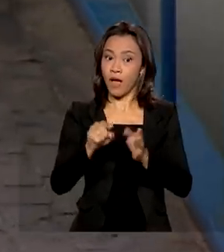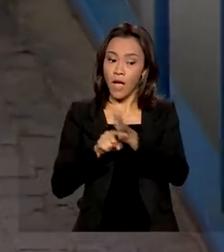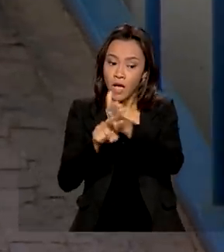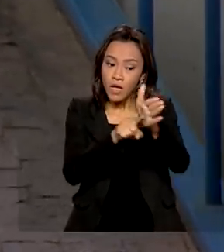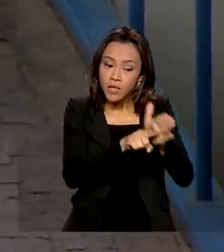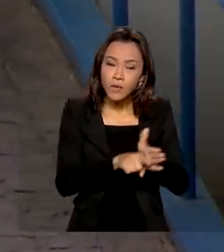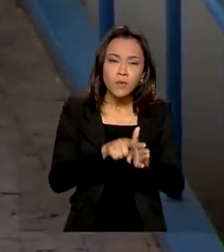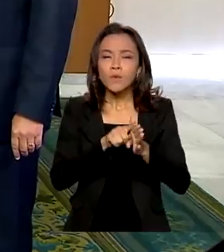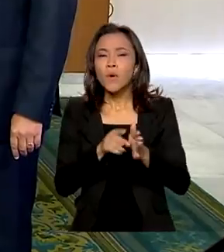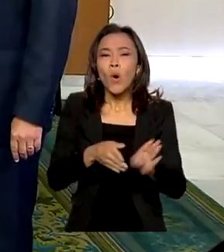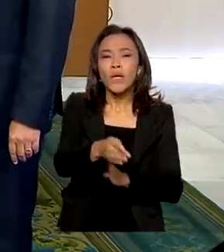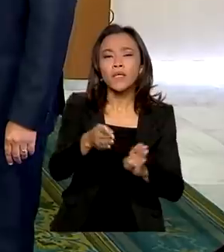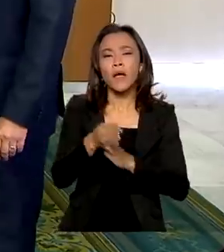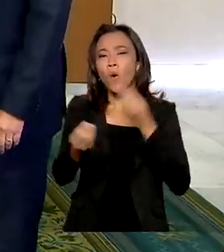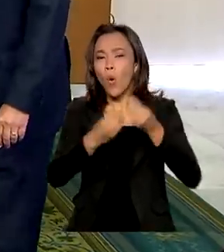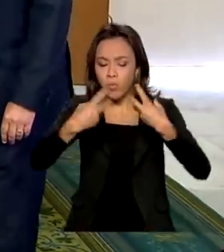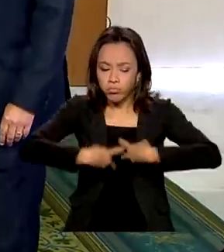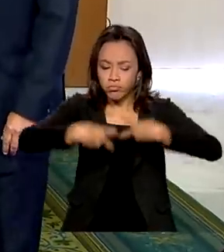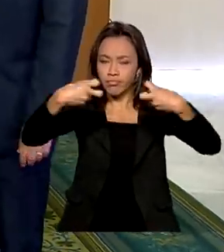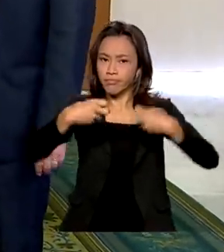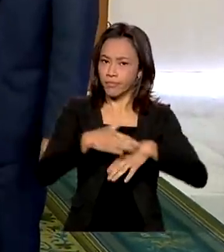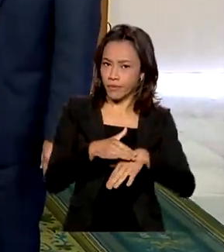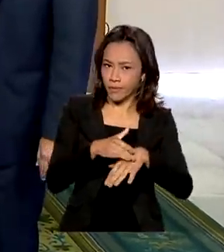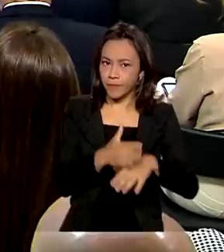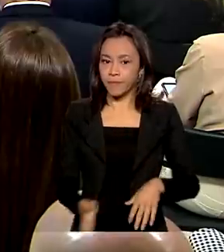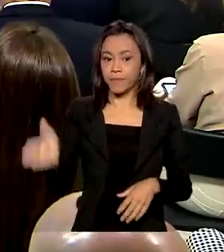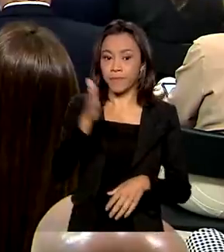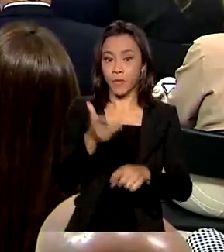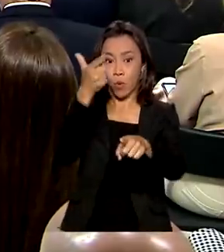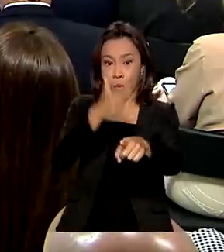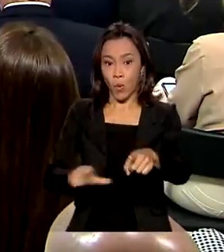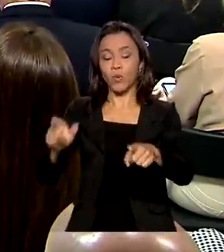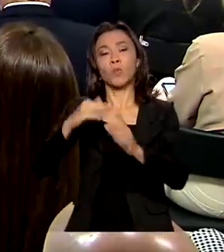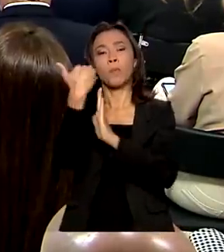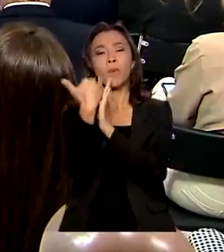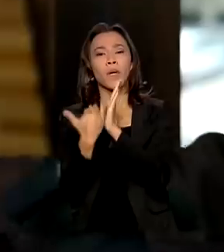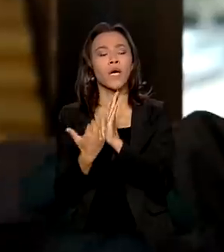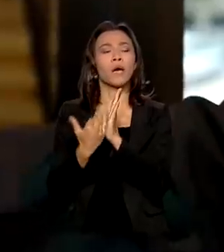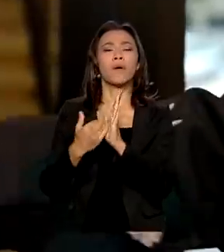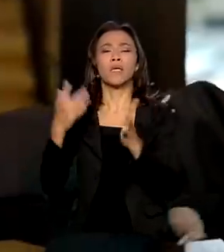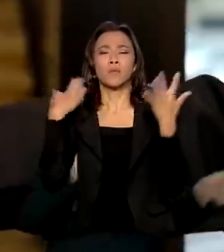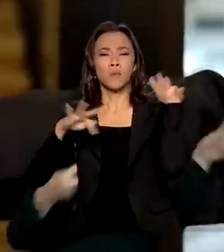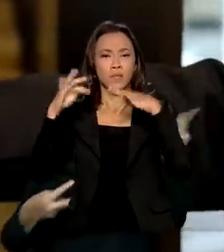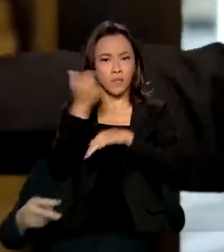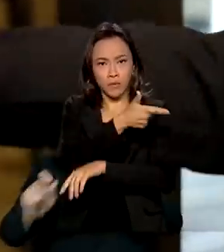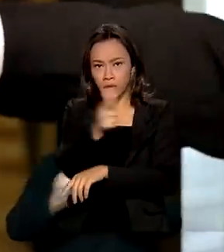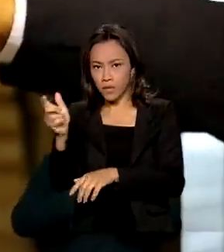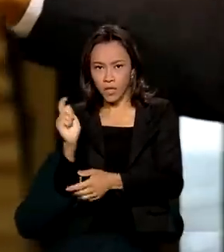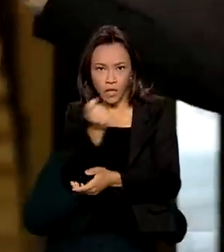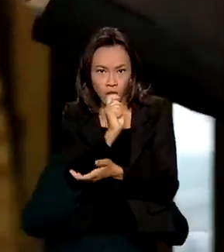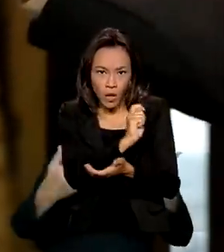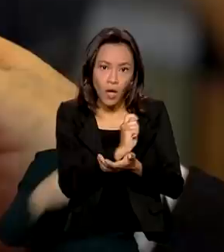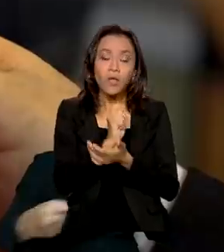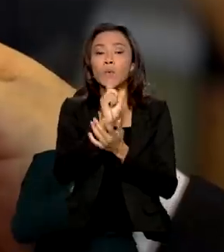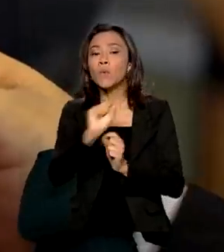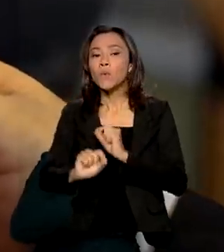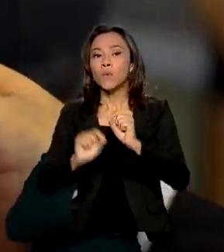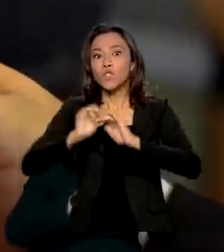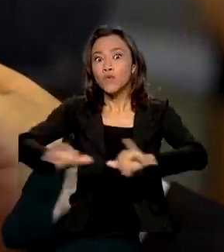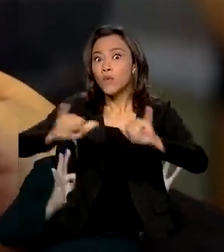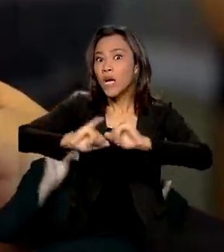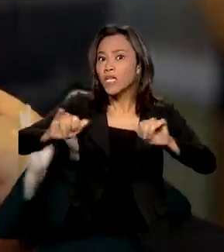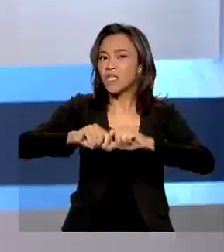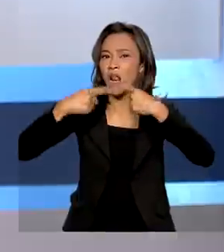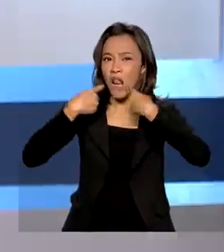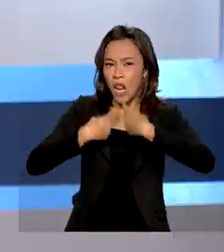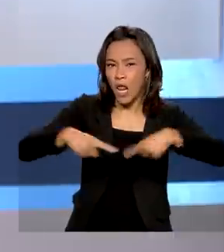precoce. O governo federal lança programa Turismo Sem Drogas, com ações de conscientização e divulgação de canais de